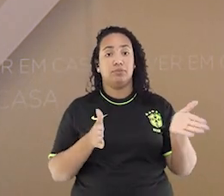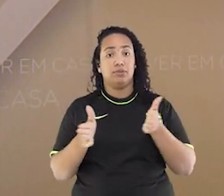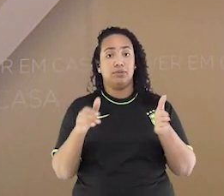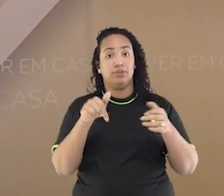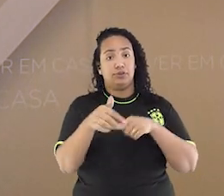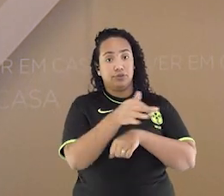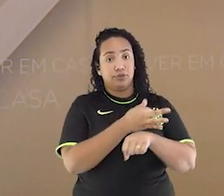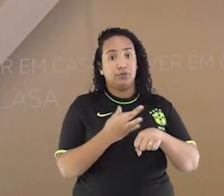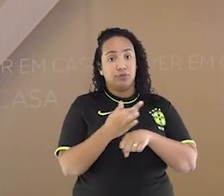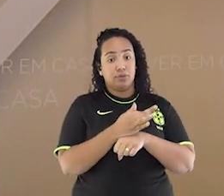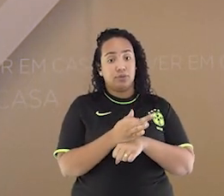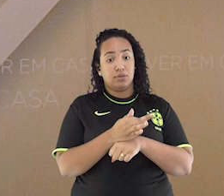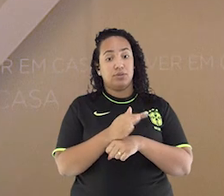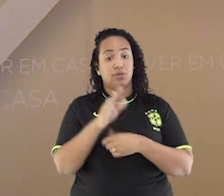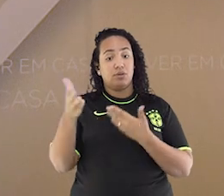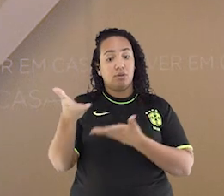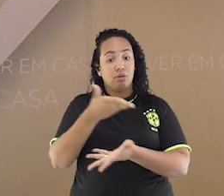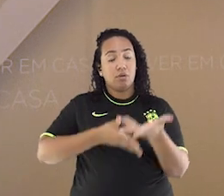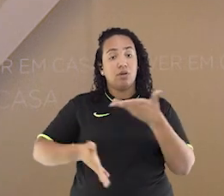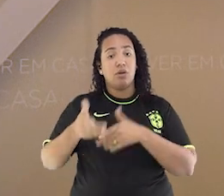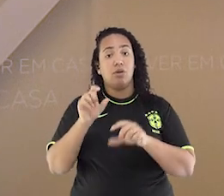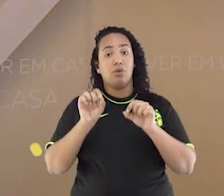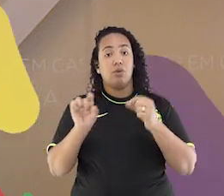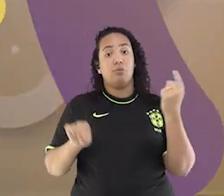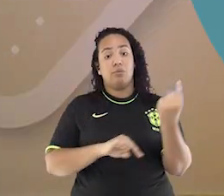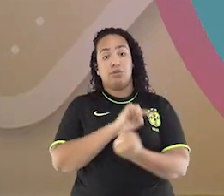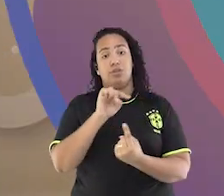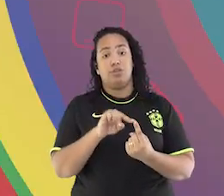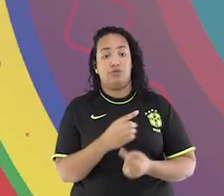com o intuito de melhorar nossa qualidade de vida.